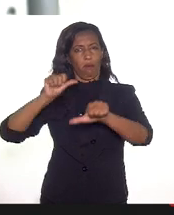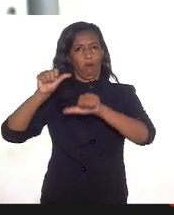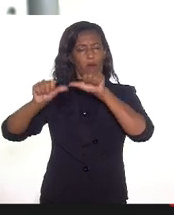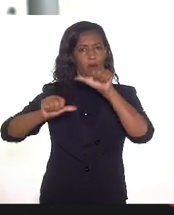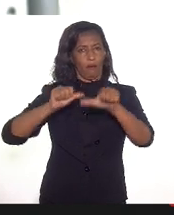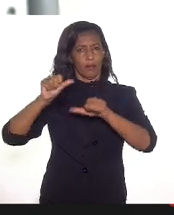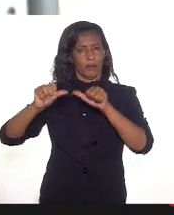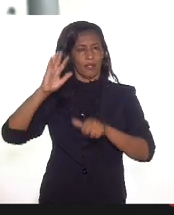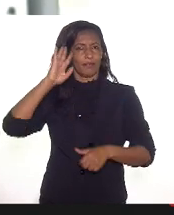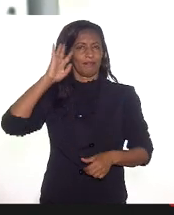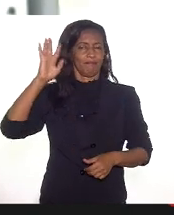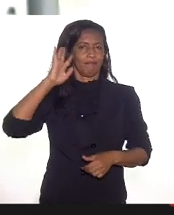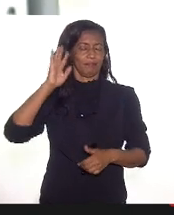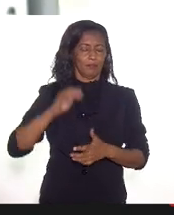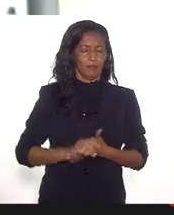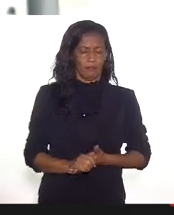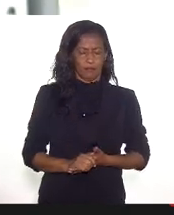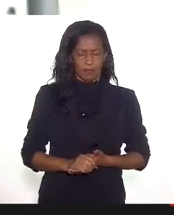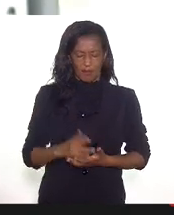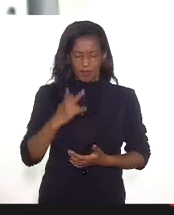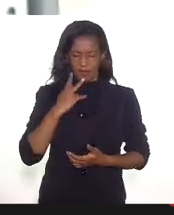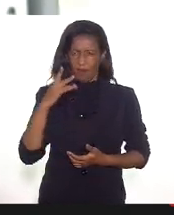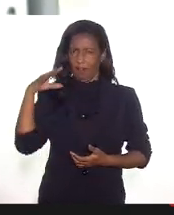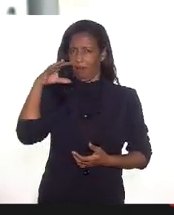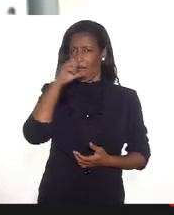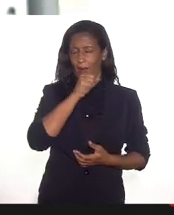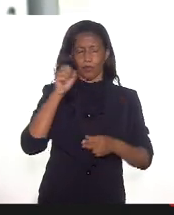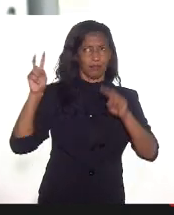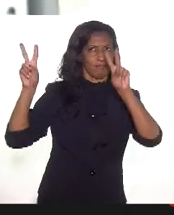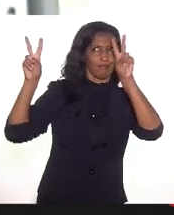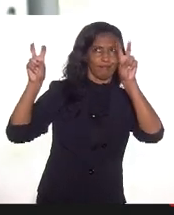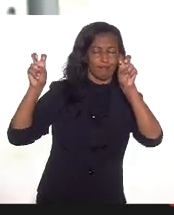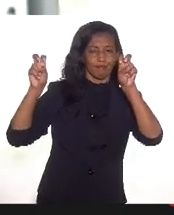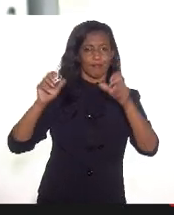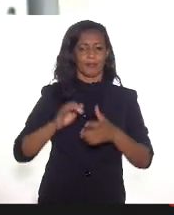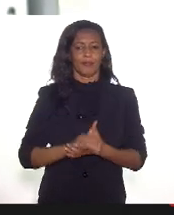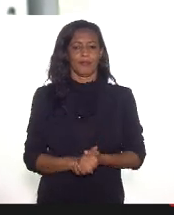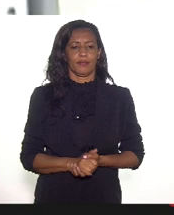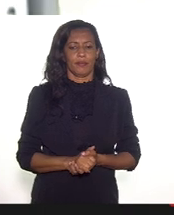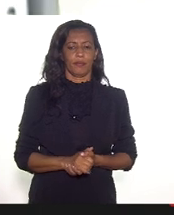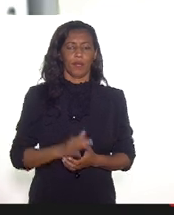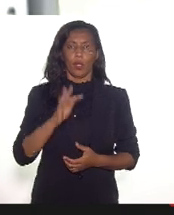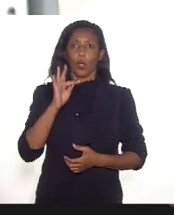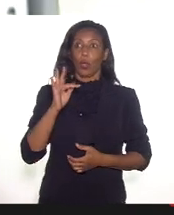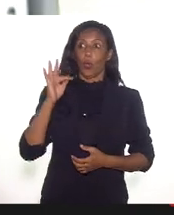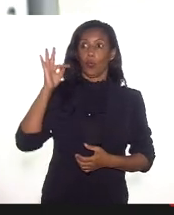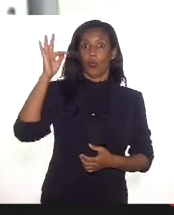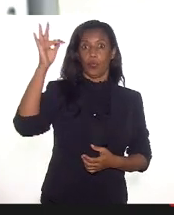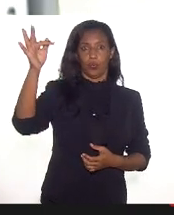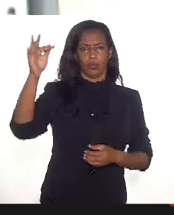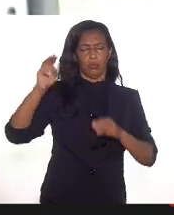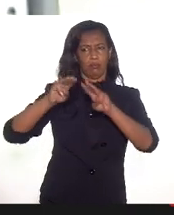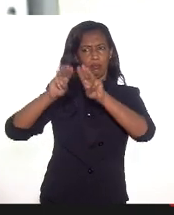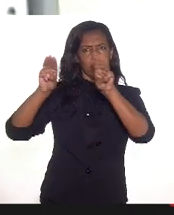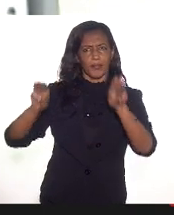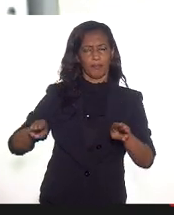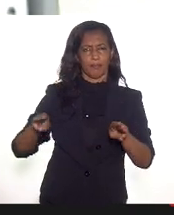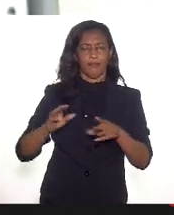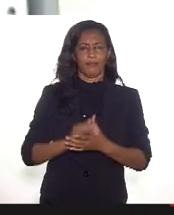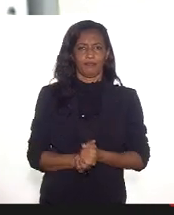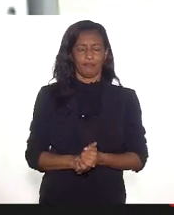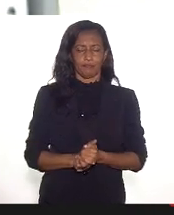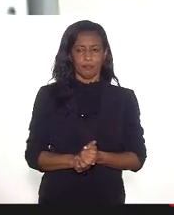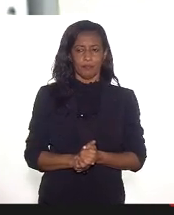dizer rápidas palavras sobre esse tema, Mônica, porque o futuro dos museus é alguma coisa que está